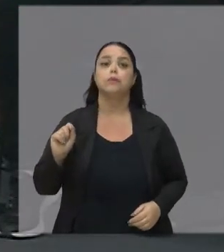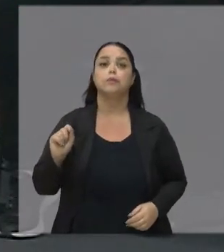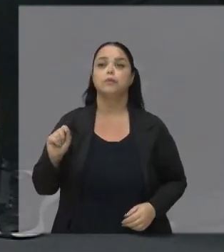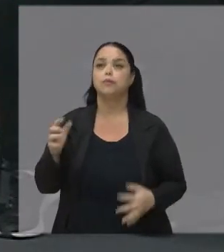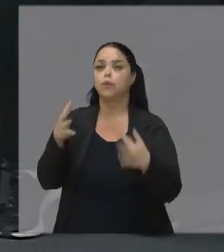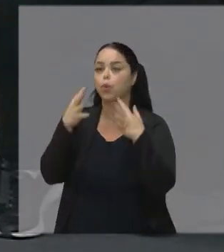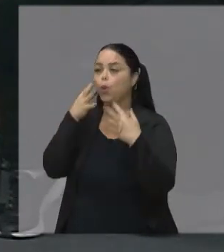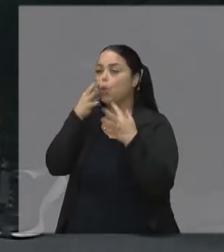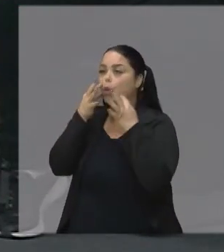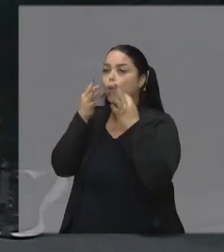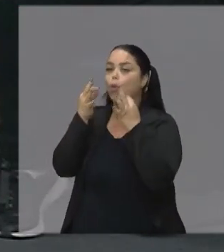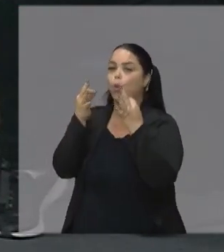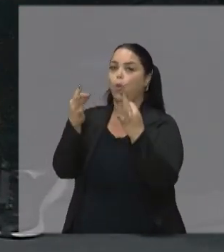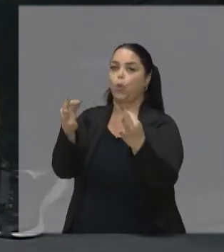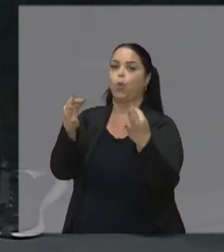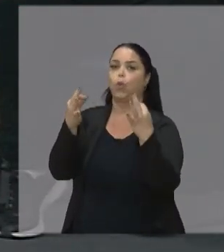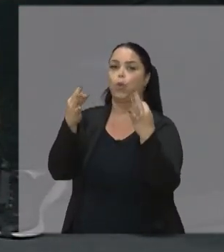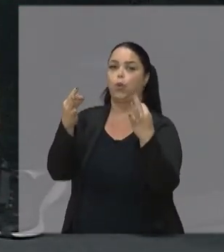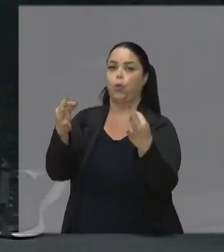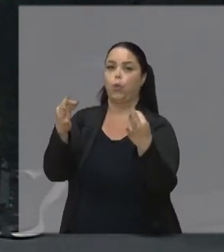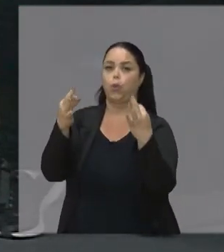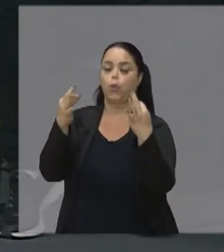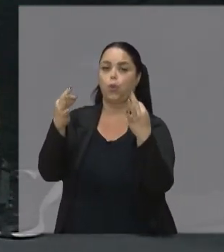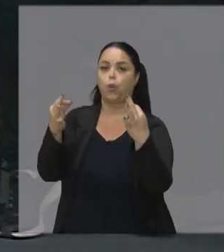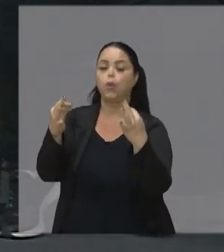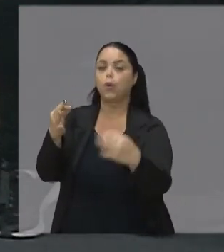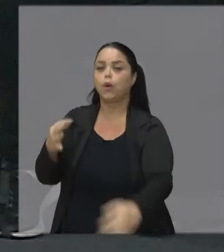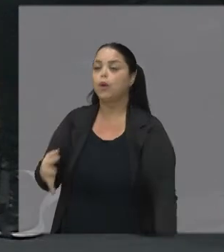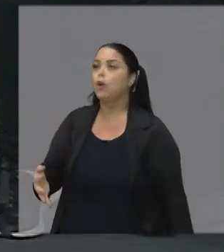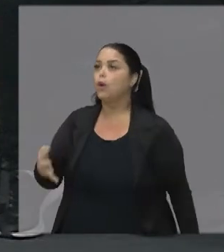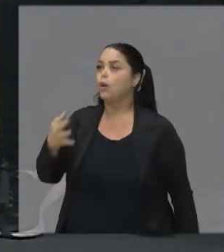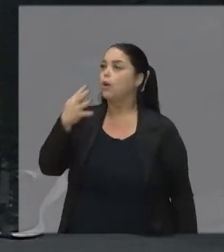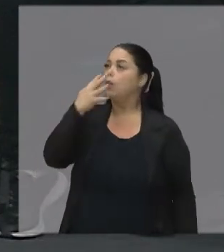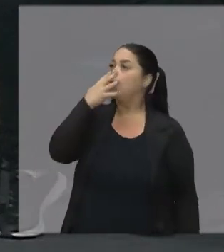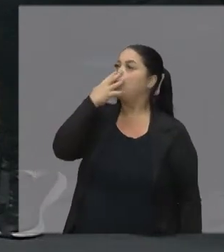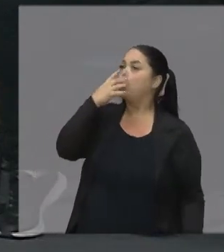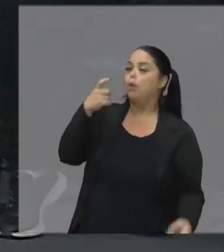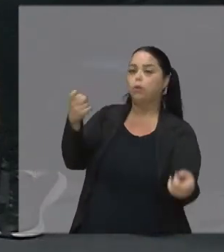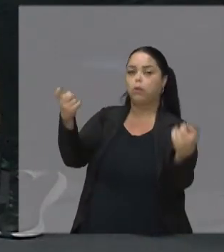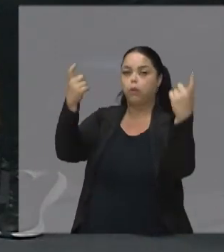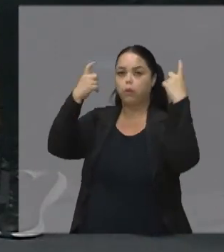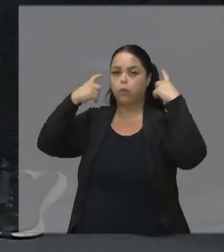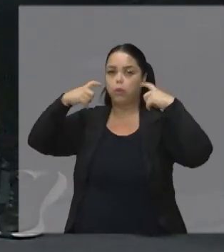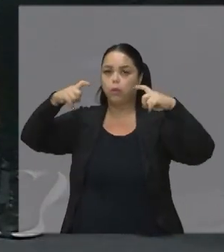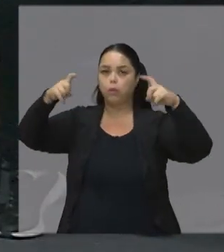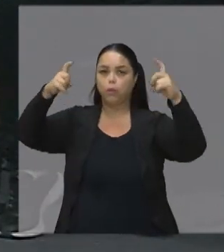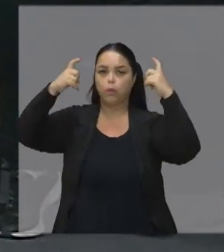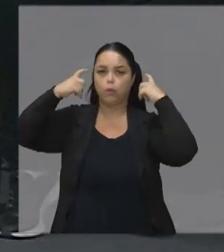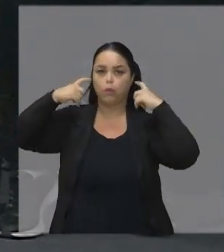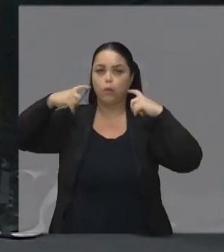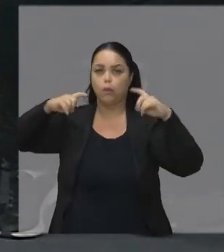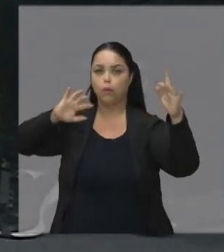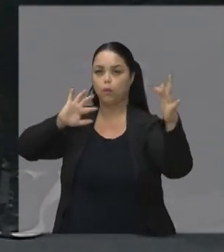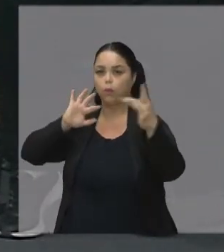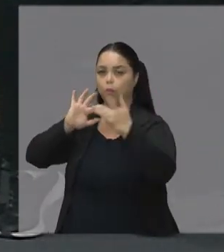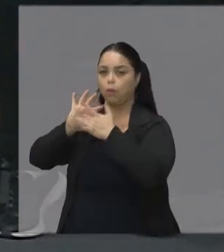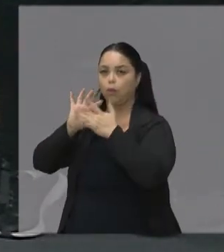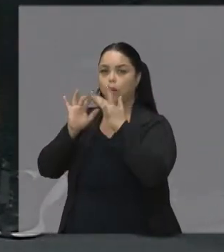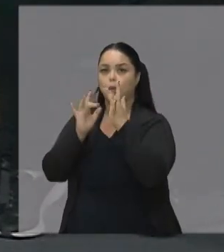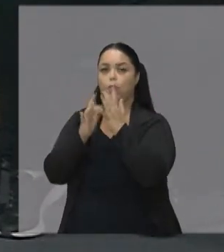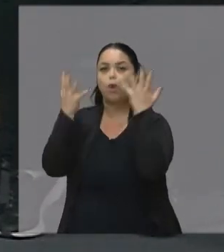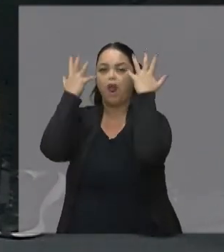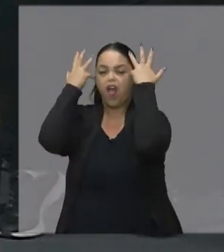Um, Ao Cordeiro Cristo Leão da